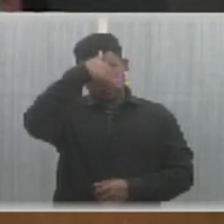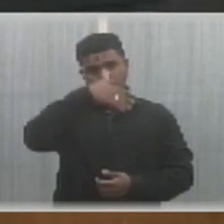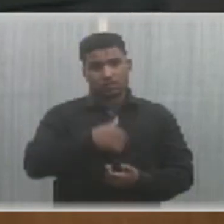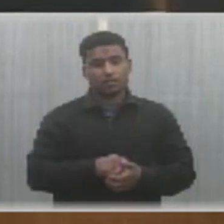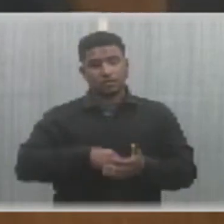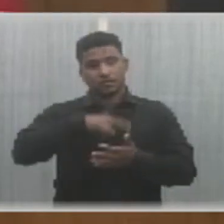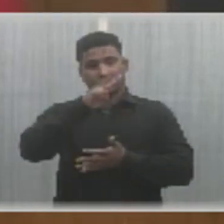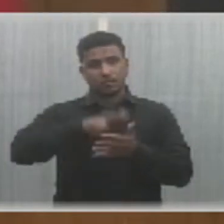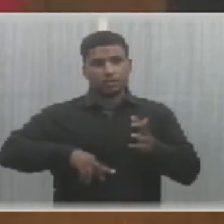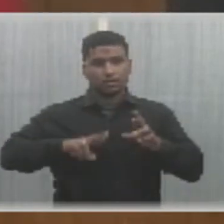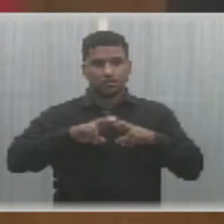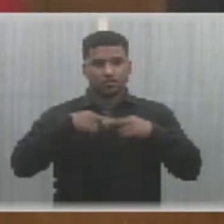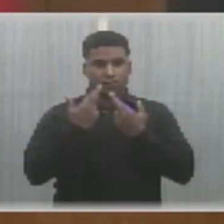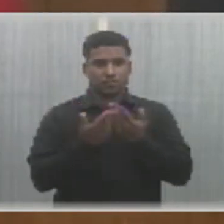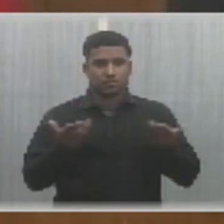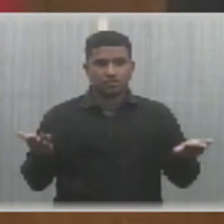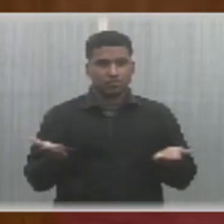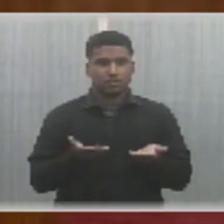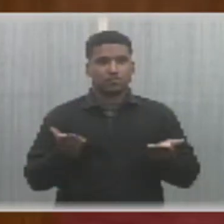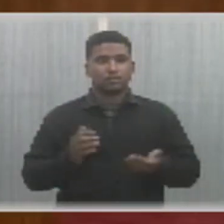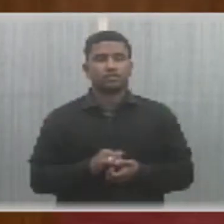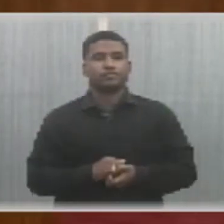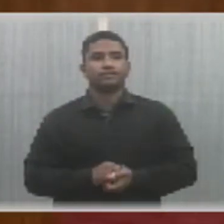para a leitura do expediente de hoje.